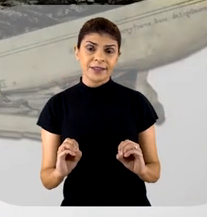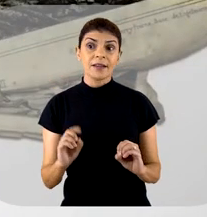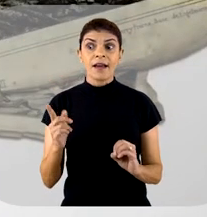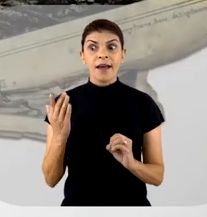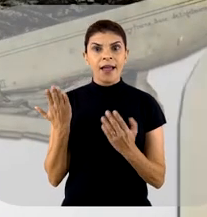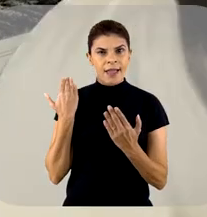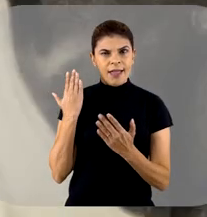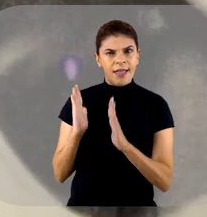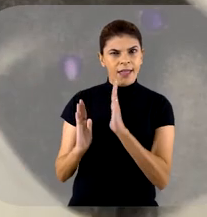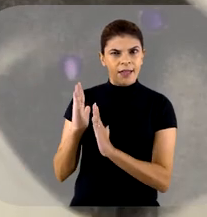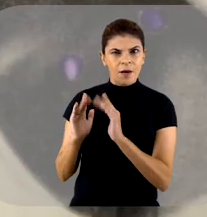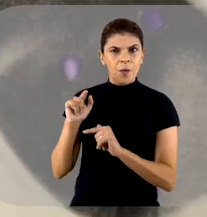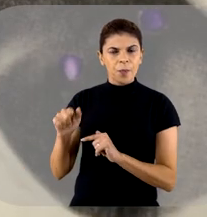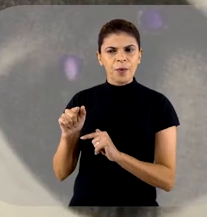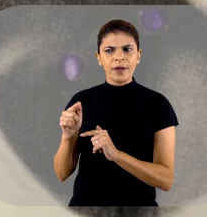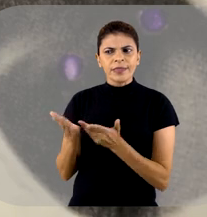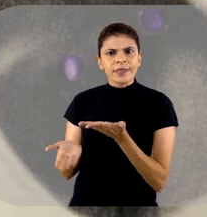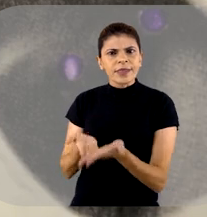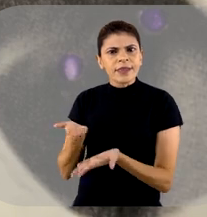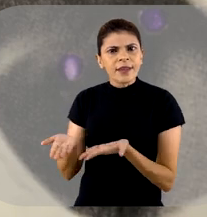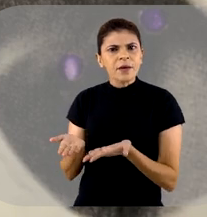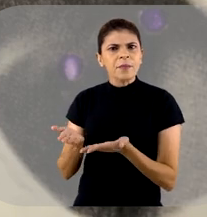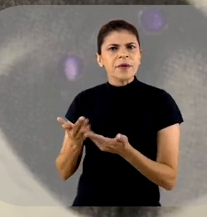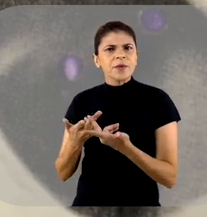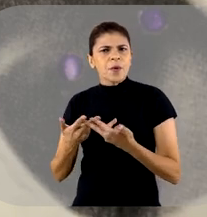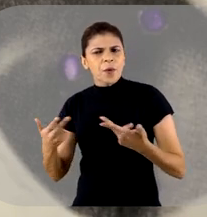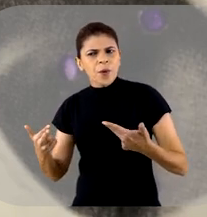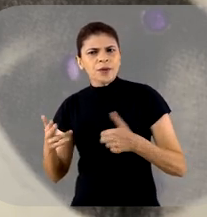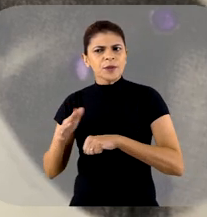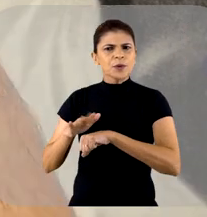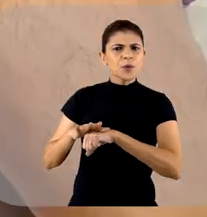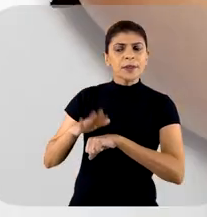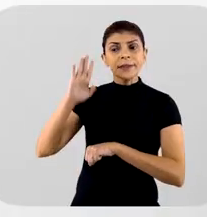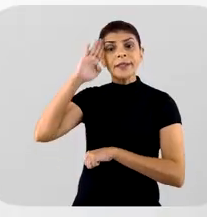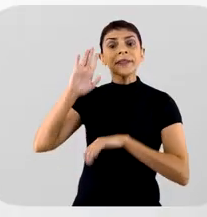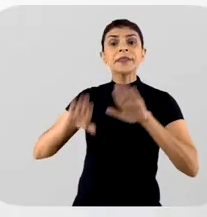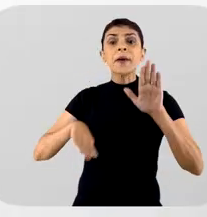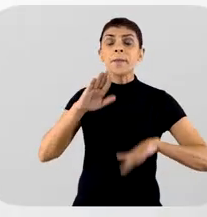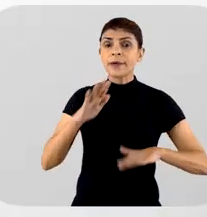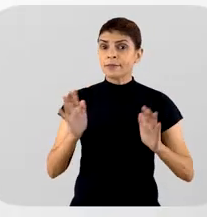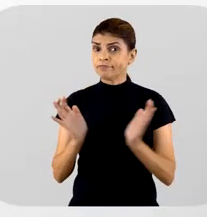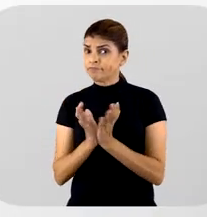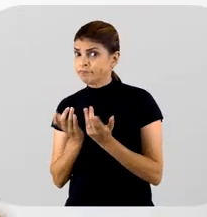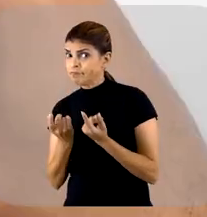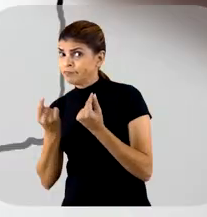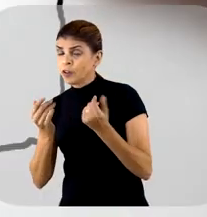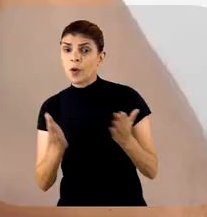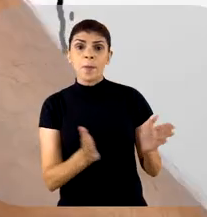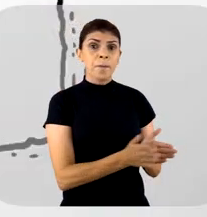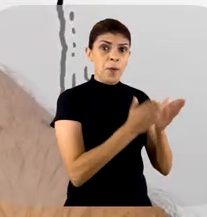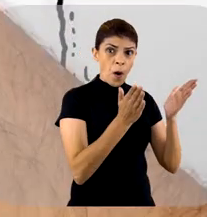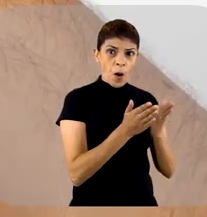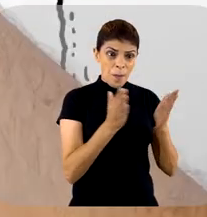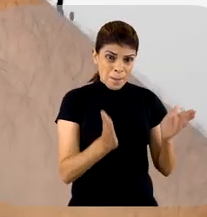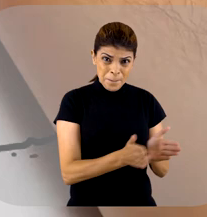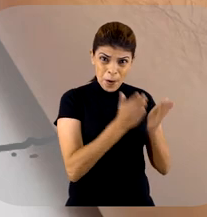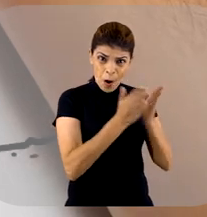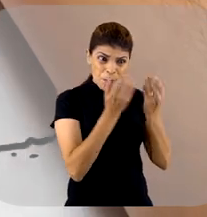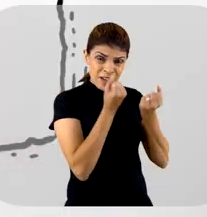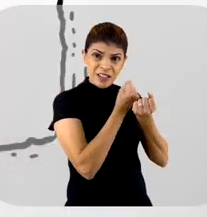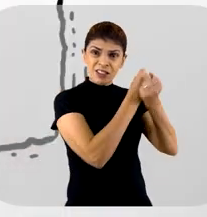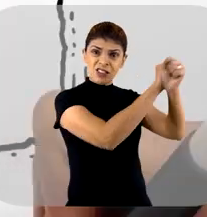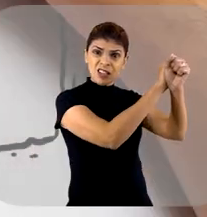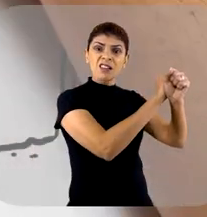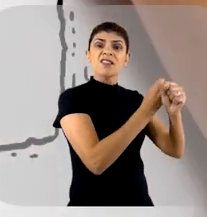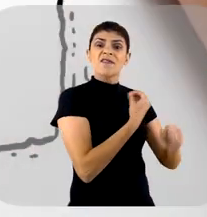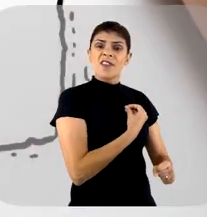Já naquele tempo, o acesso aos tratamentos variava de acordo com a classe social. Os pobres e escravos viviam